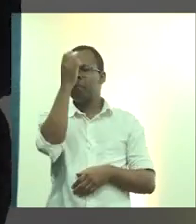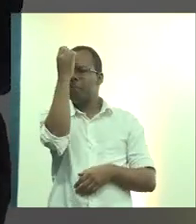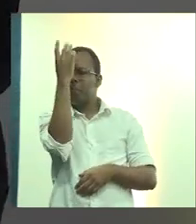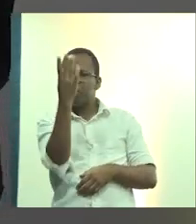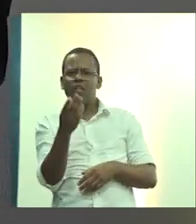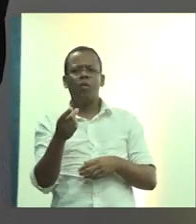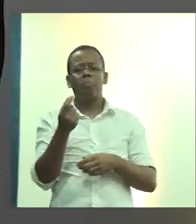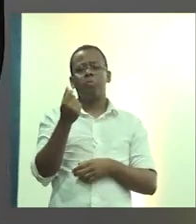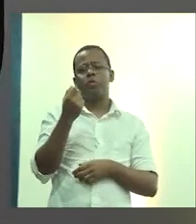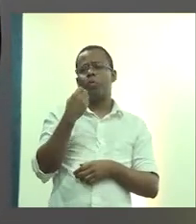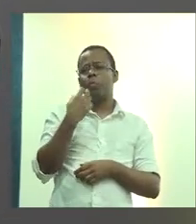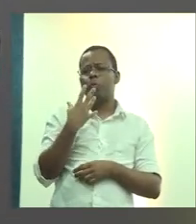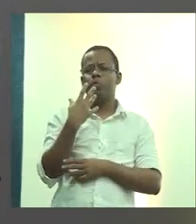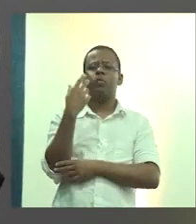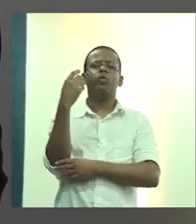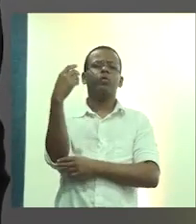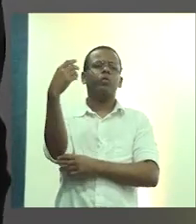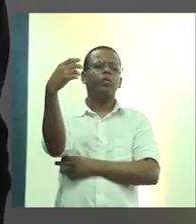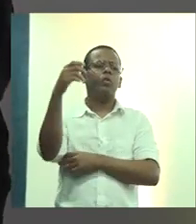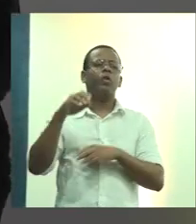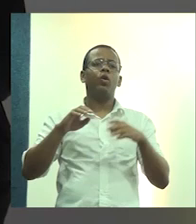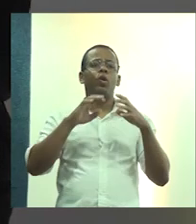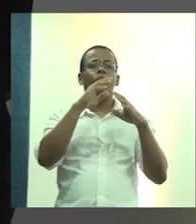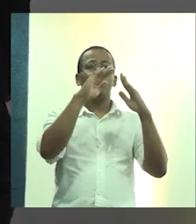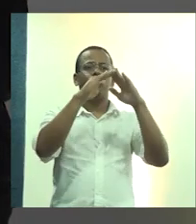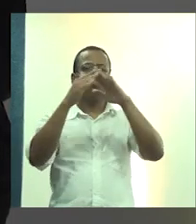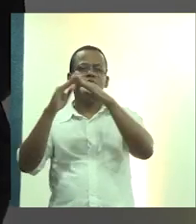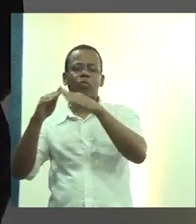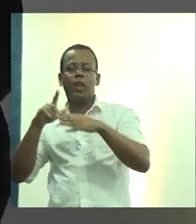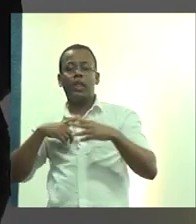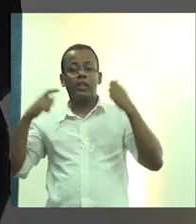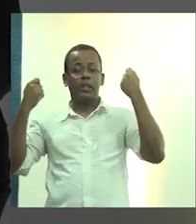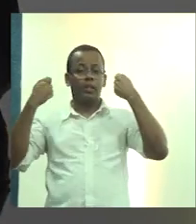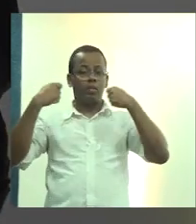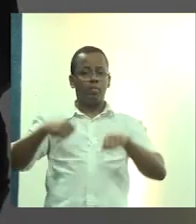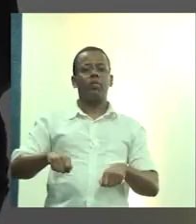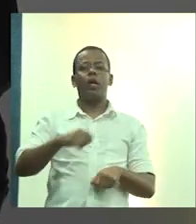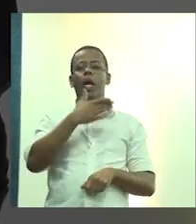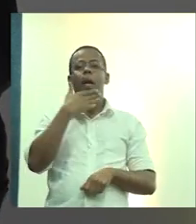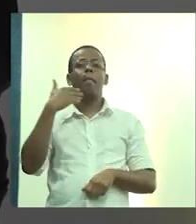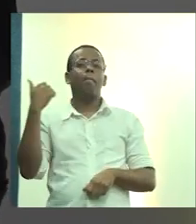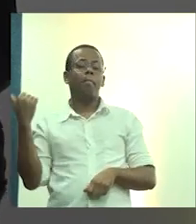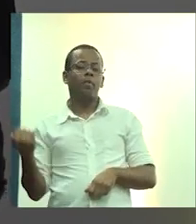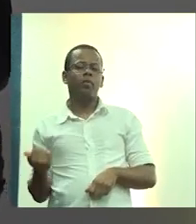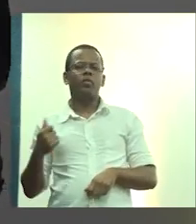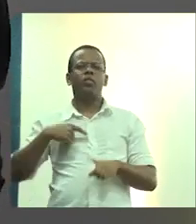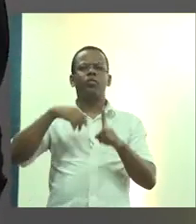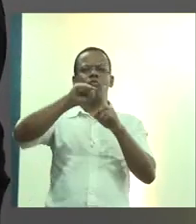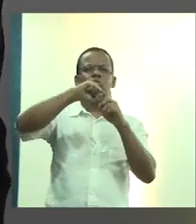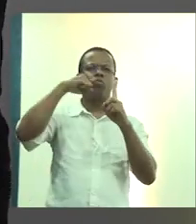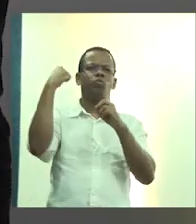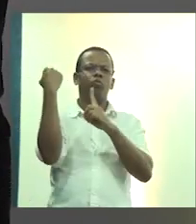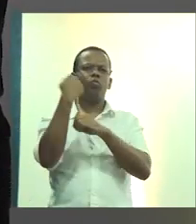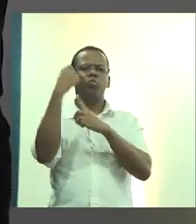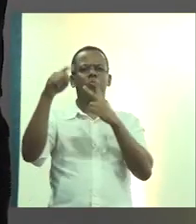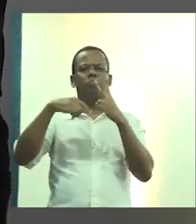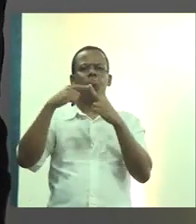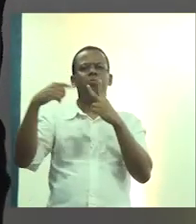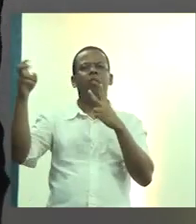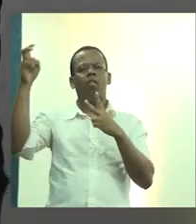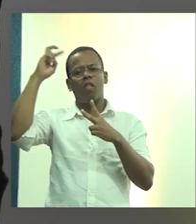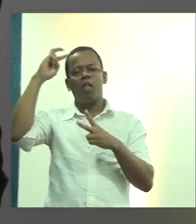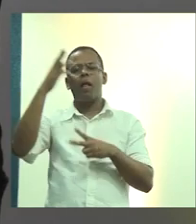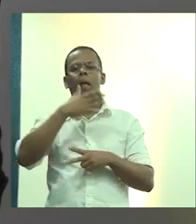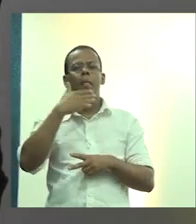mais barato, urbanisticamente mais eficiente, social e culturalmente mais adequado, manter as